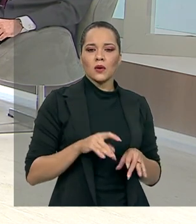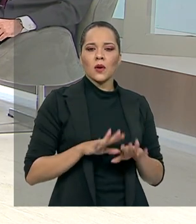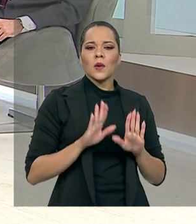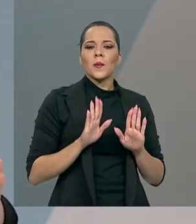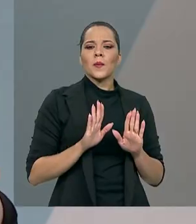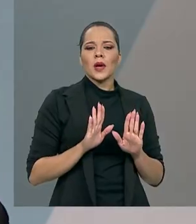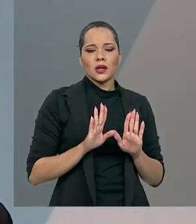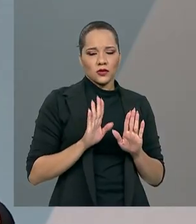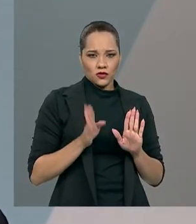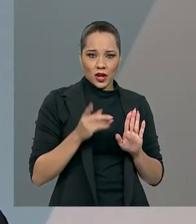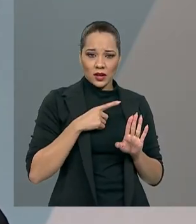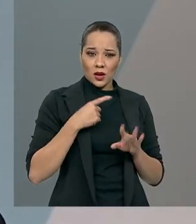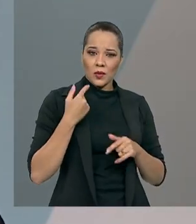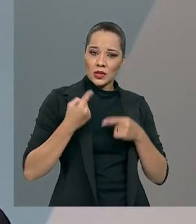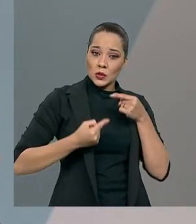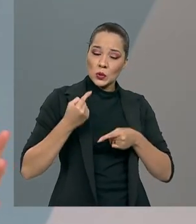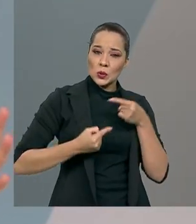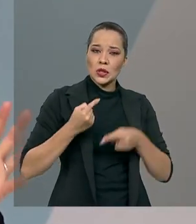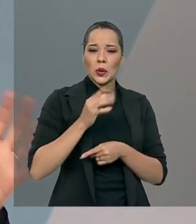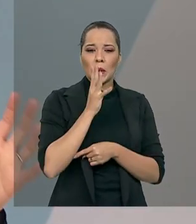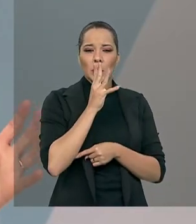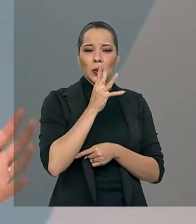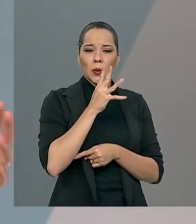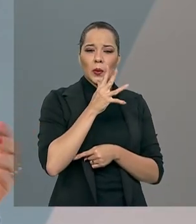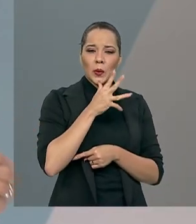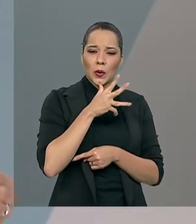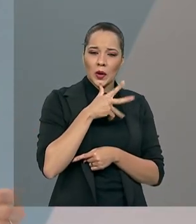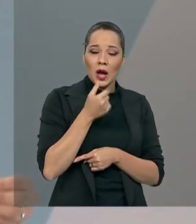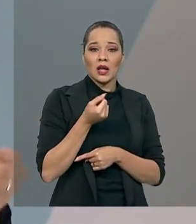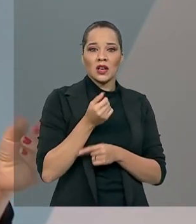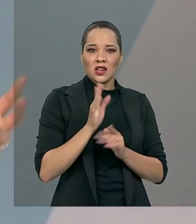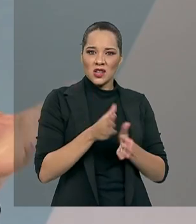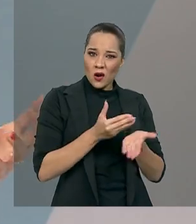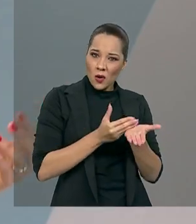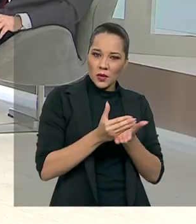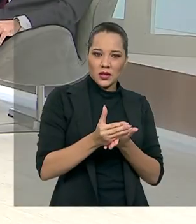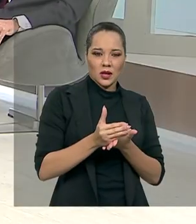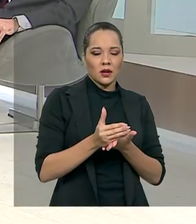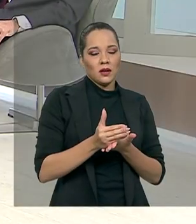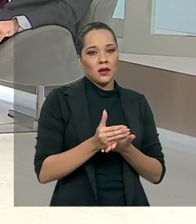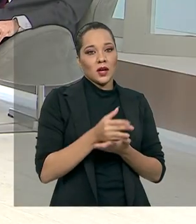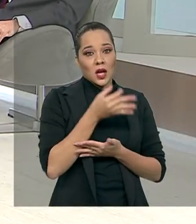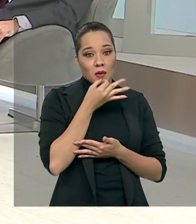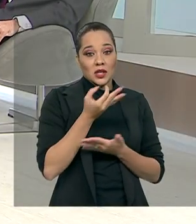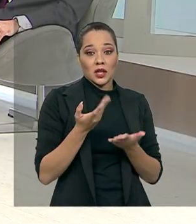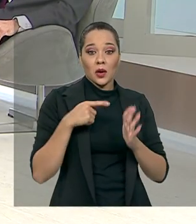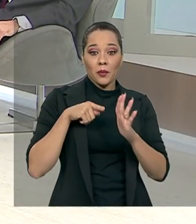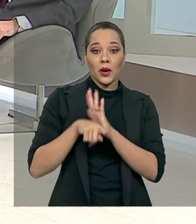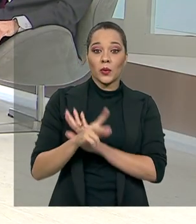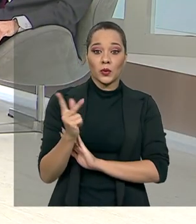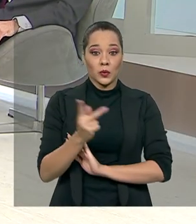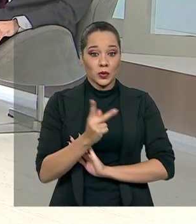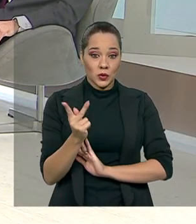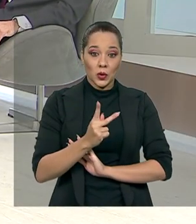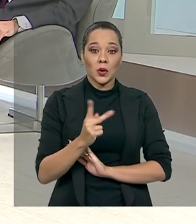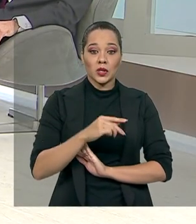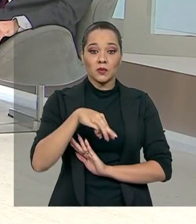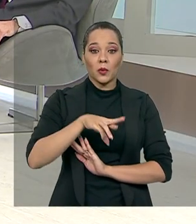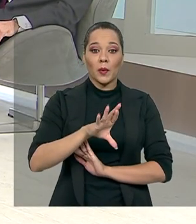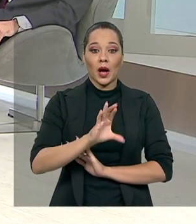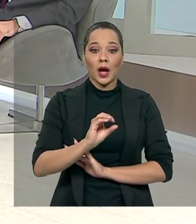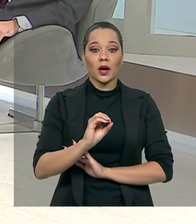já que é uma discussão tão demorada, não seria a hora de já começar? Eu até passo a pergunta para os dois, para o Mário também.